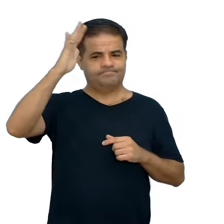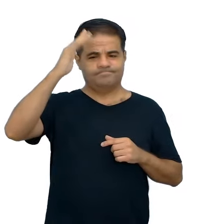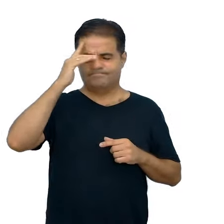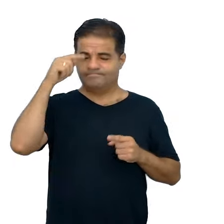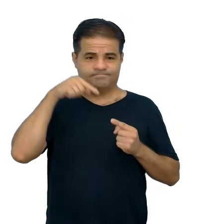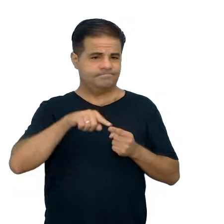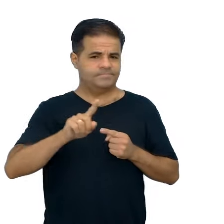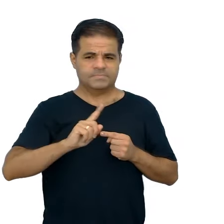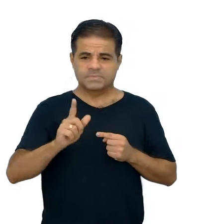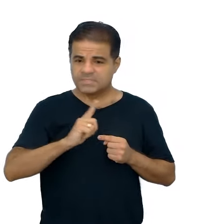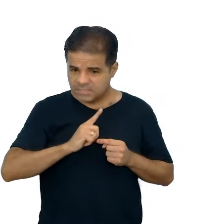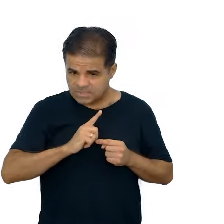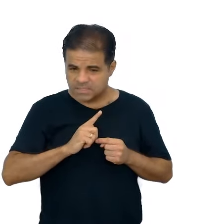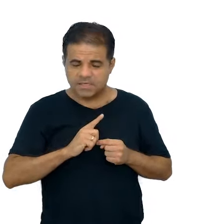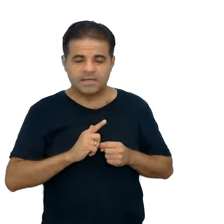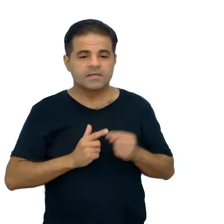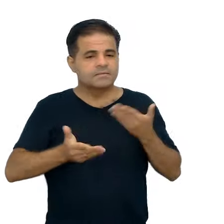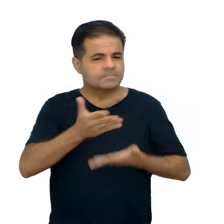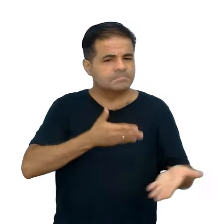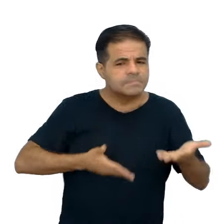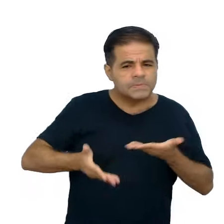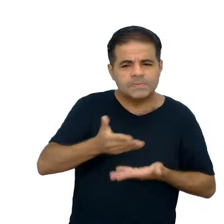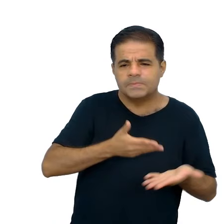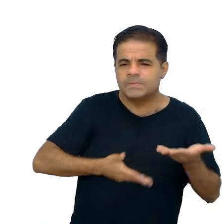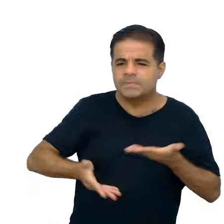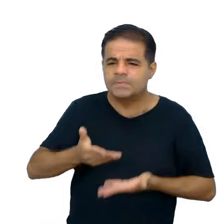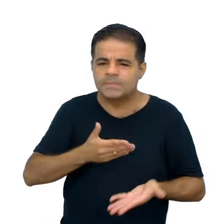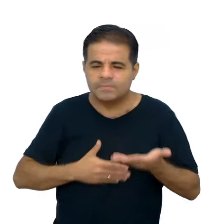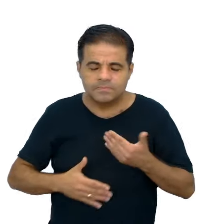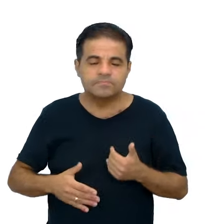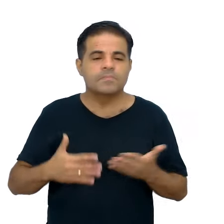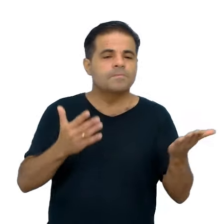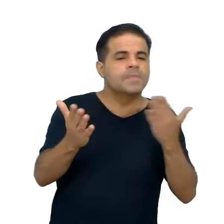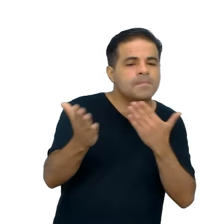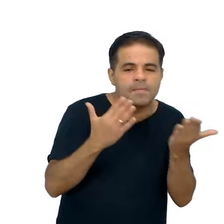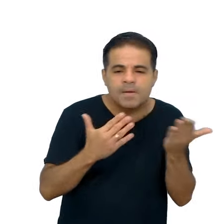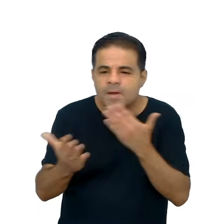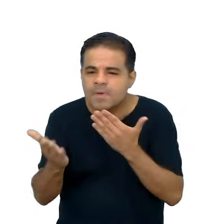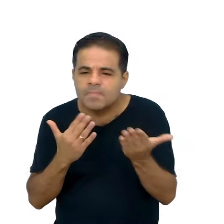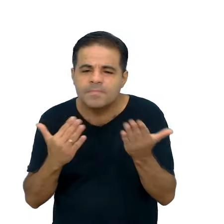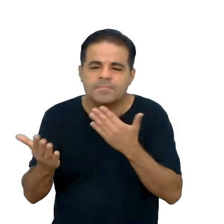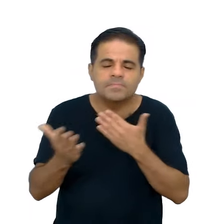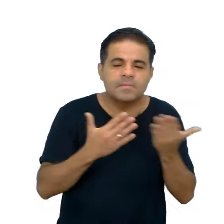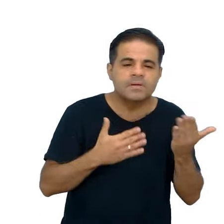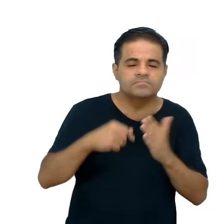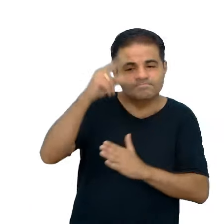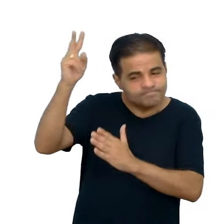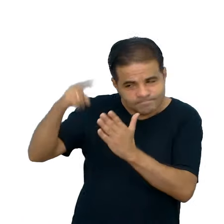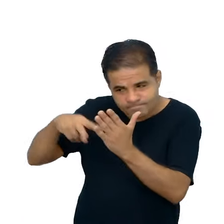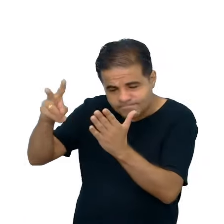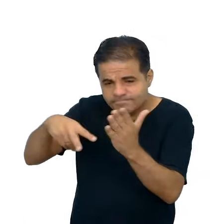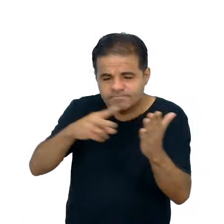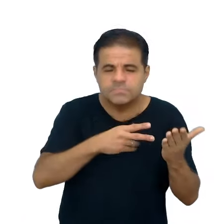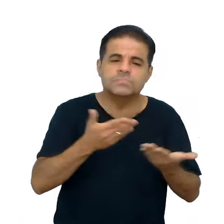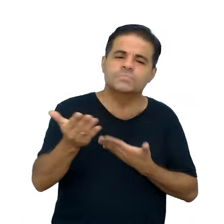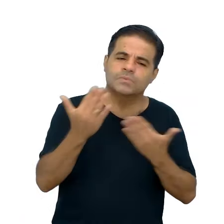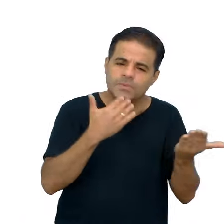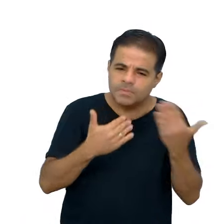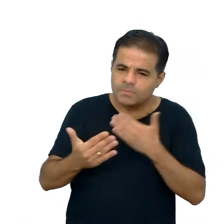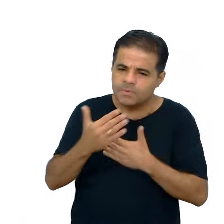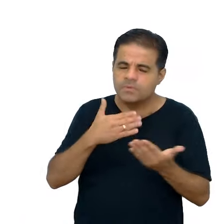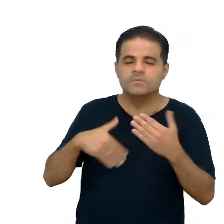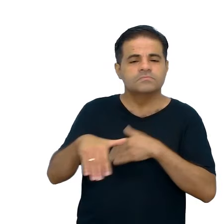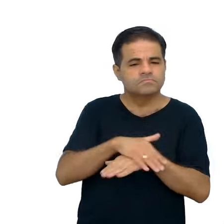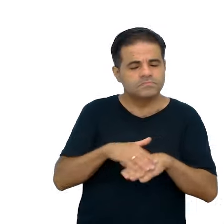quando houver essa interação, né, então, o diálogo que há entre o leitor e o texto, e